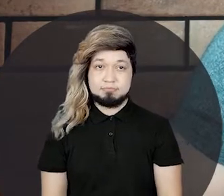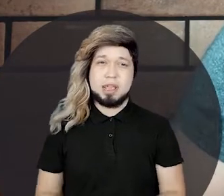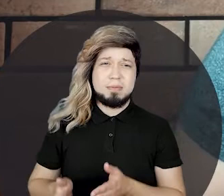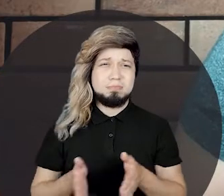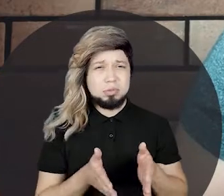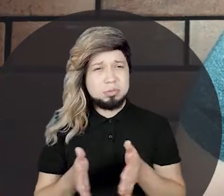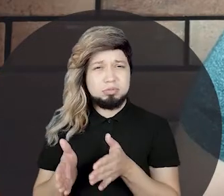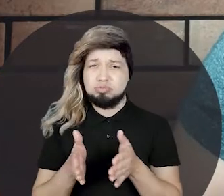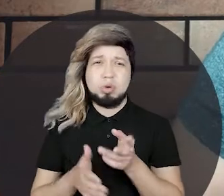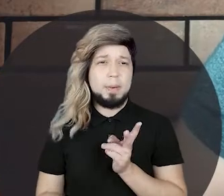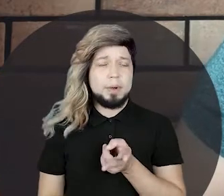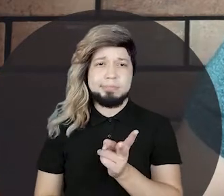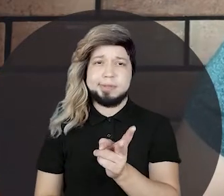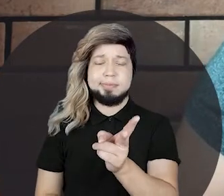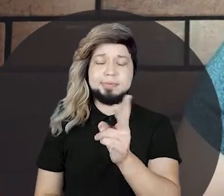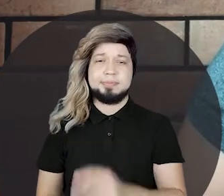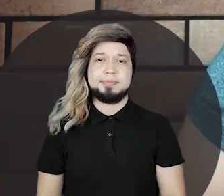E caminharam mais um pouco.